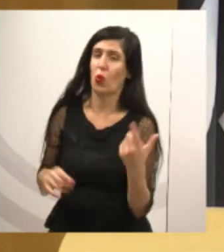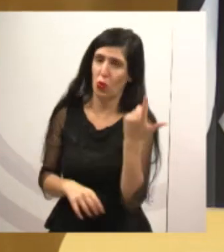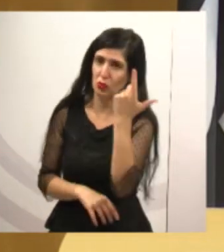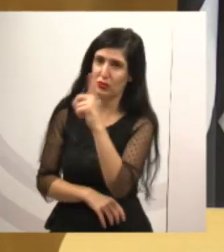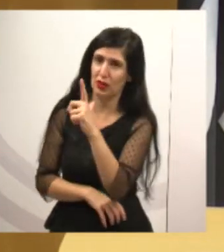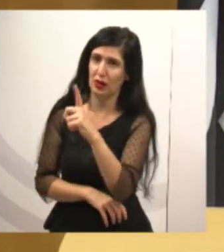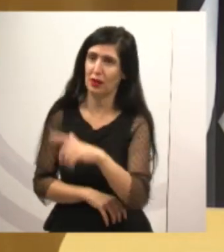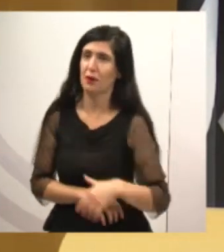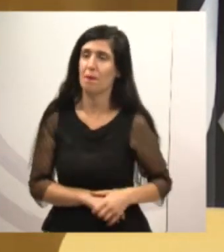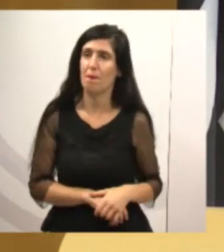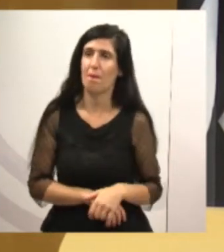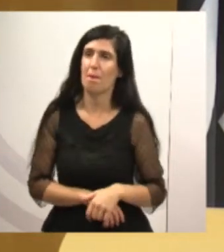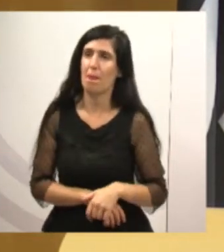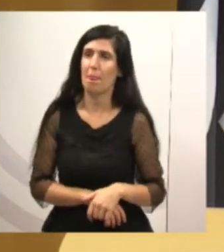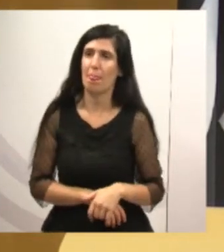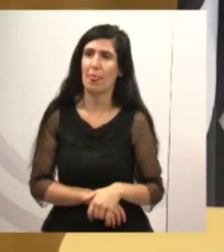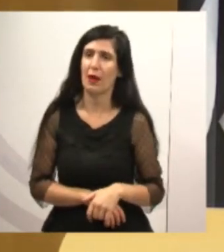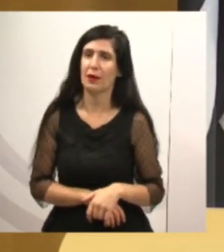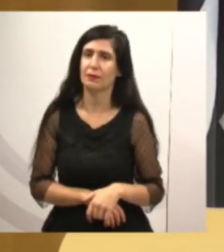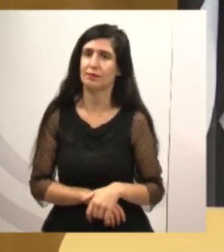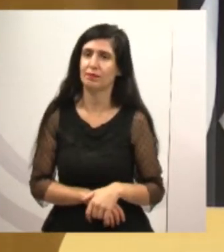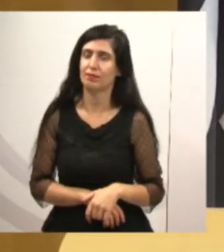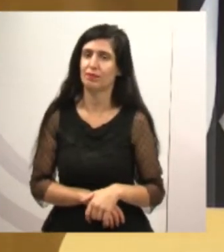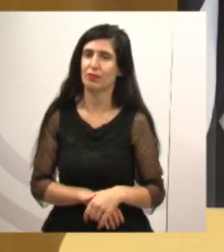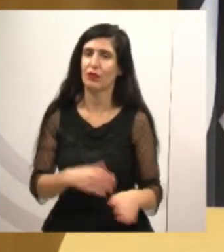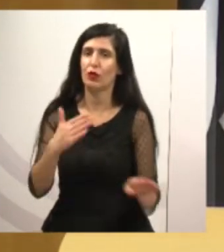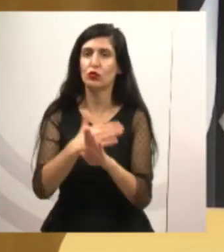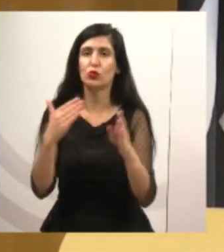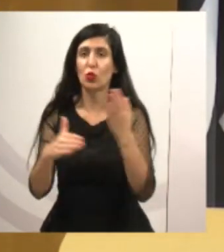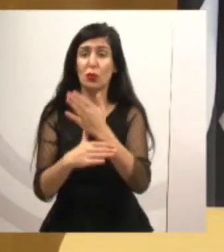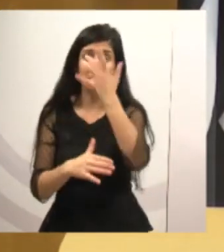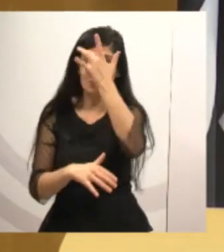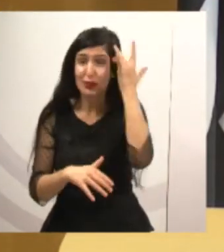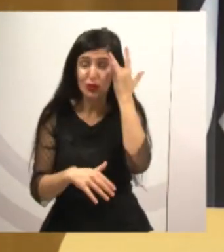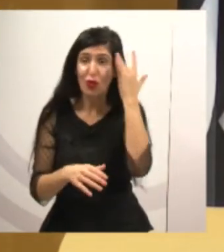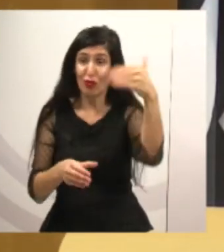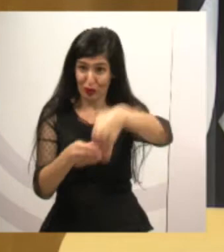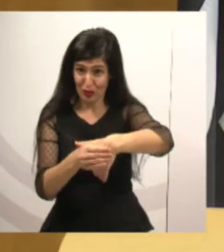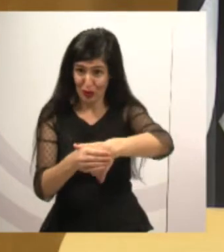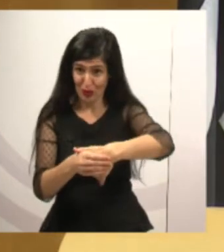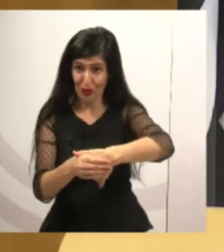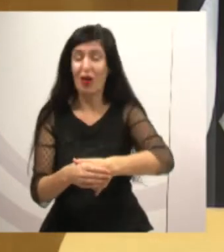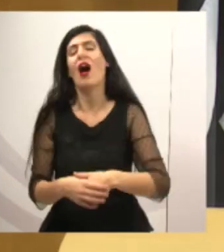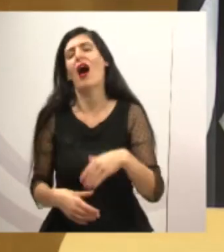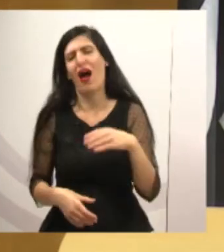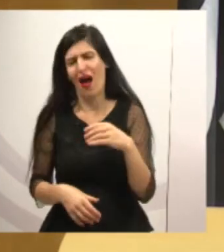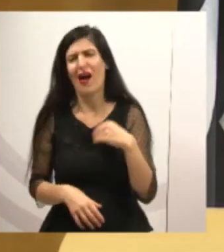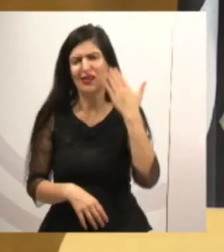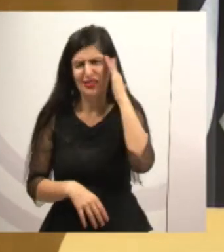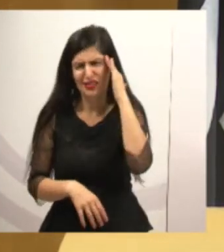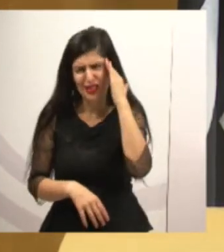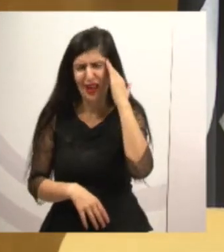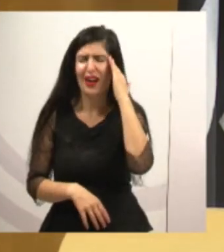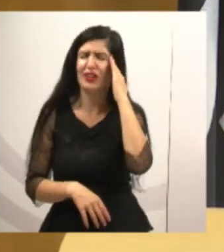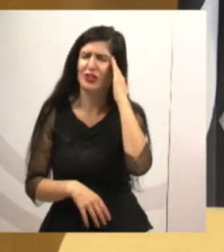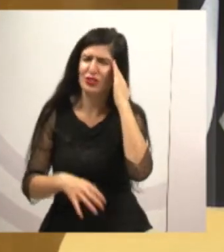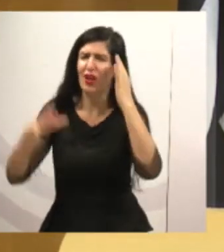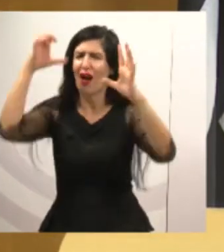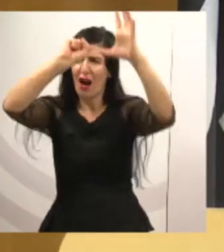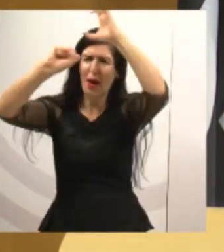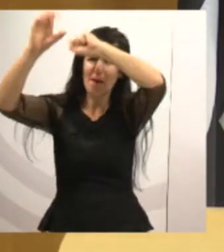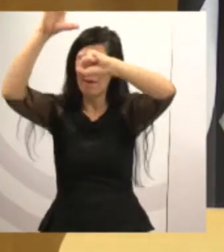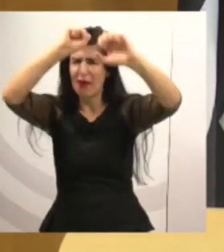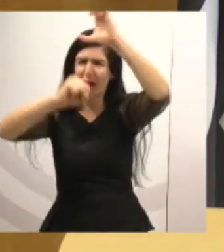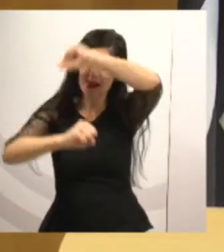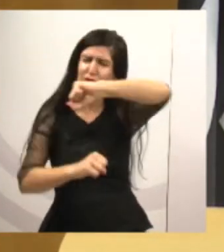até o público, inclusive aqueles que nos elegeram, a eles terem um pouquinho mais de conhecimento com relação aos nossos